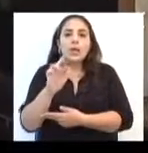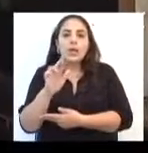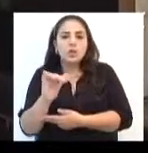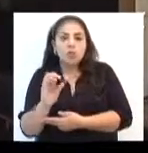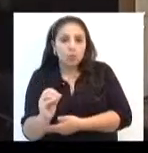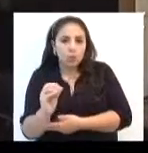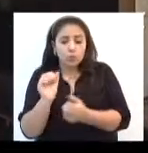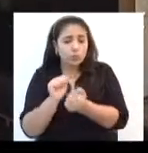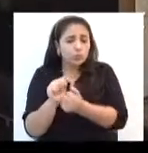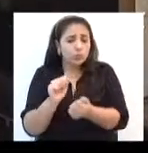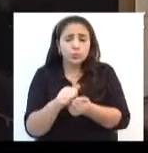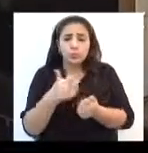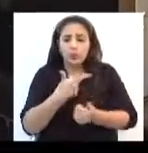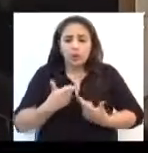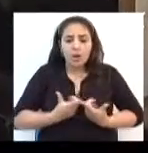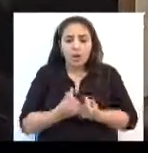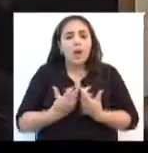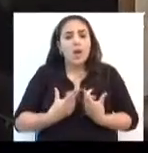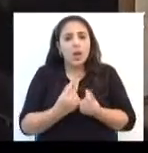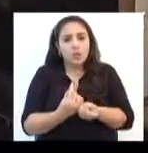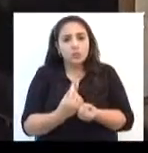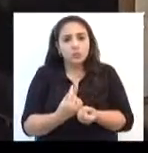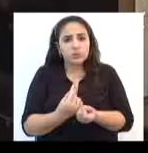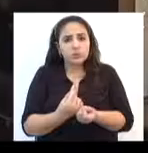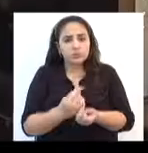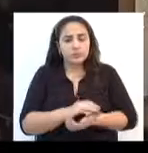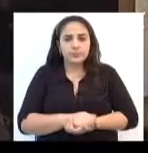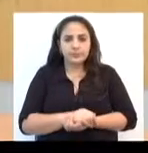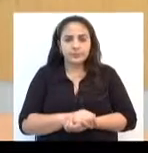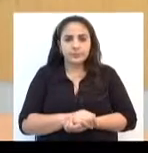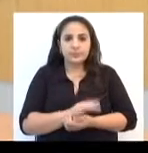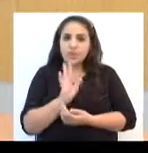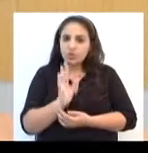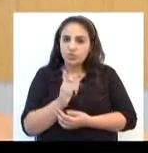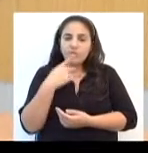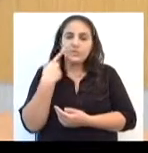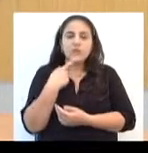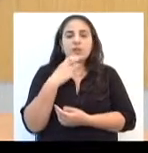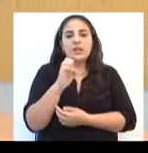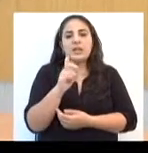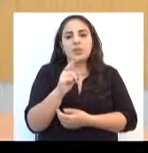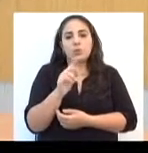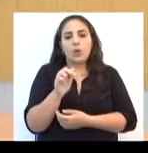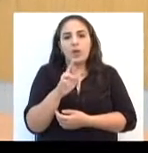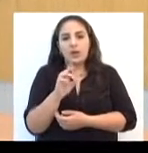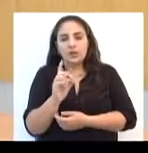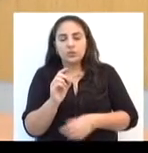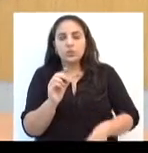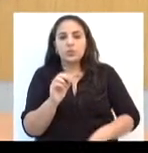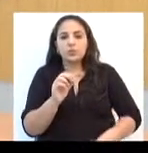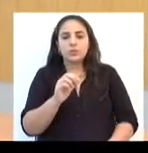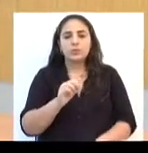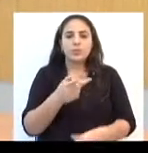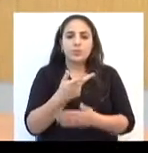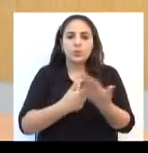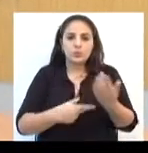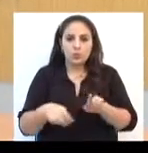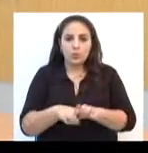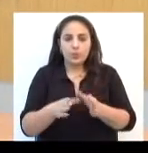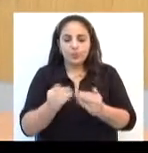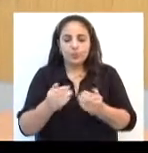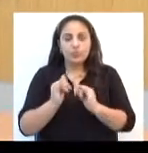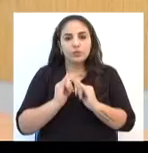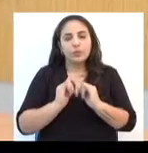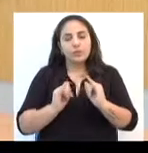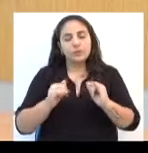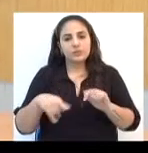ao município. Então, economizaria combustível, tudo o que era necessário. Já o vereador Eduardo Pelliccioli protocolou um pedido